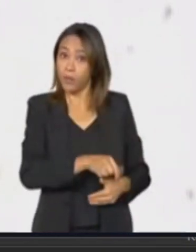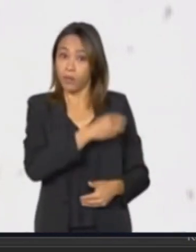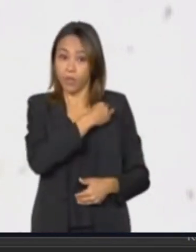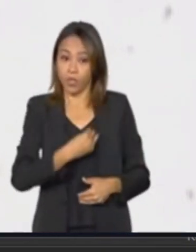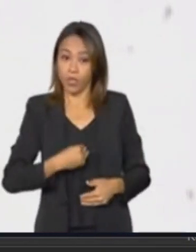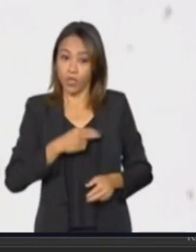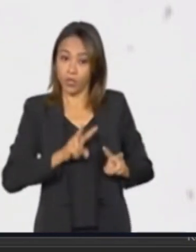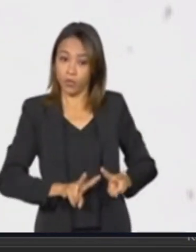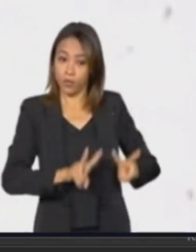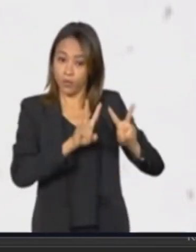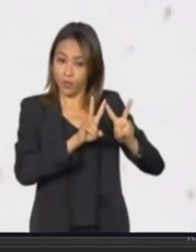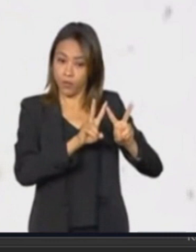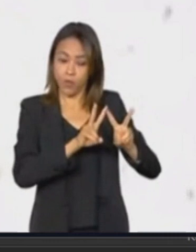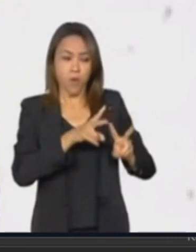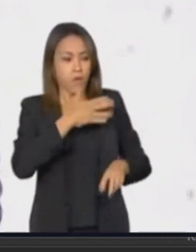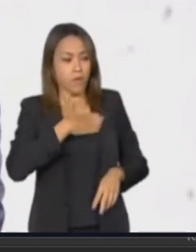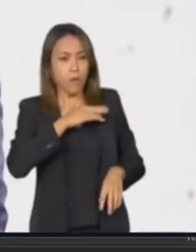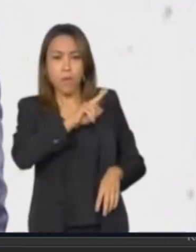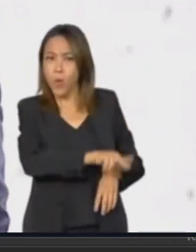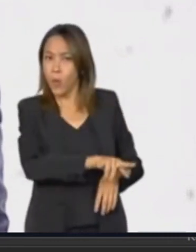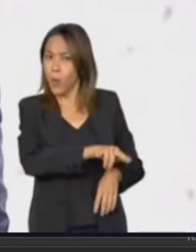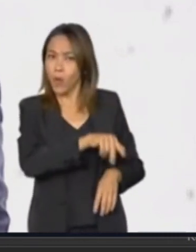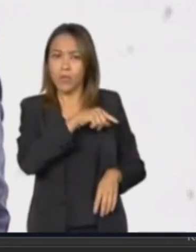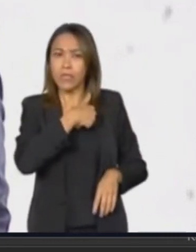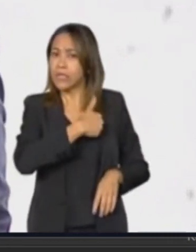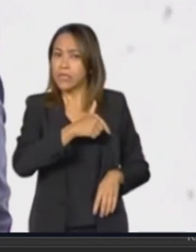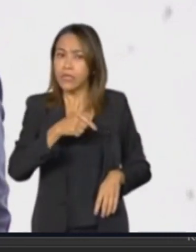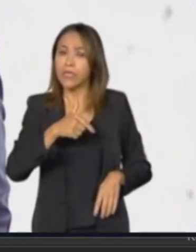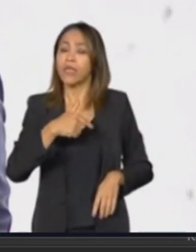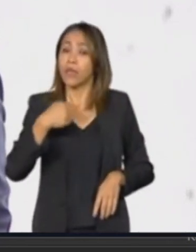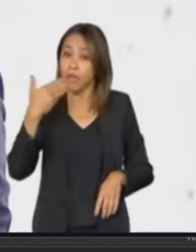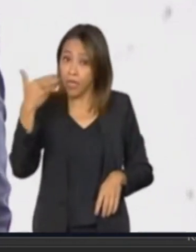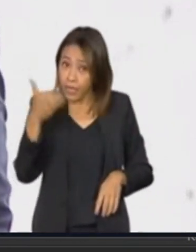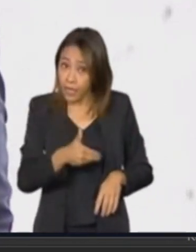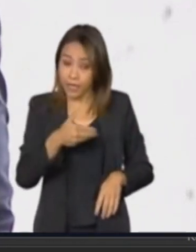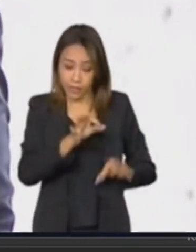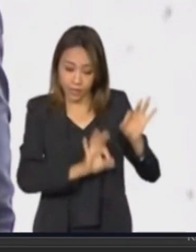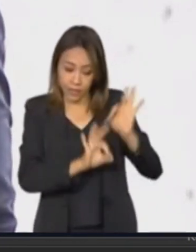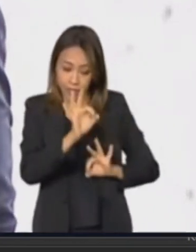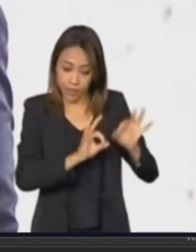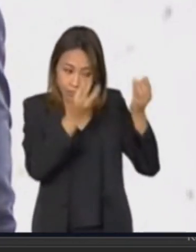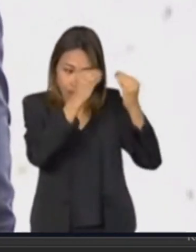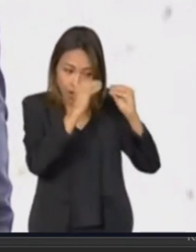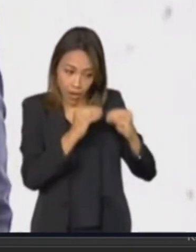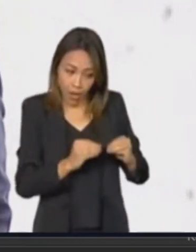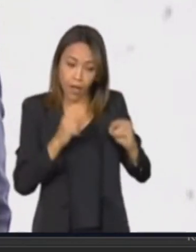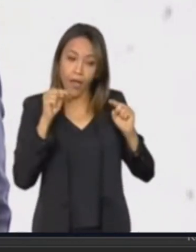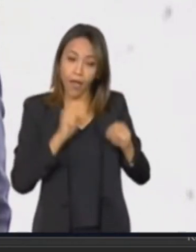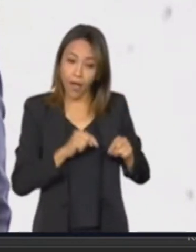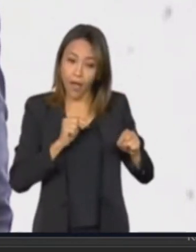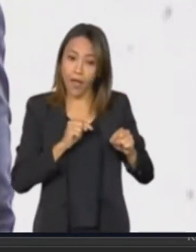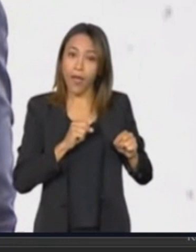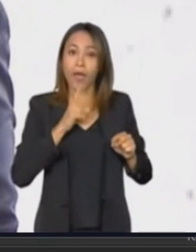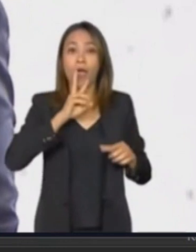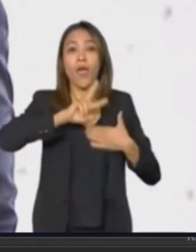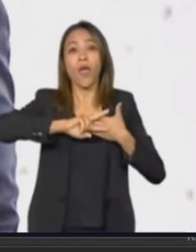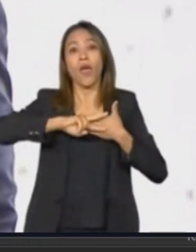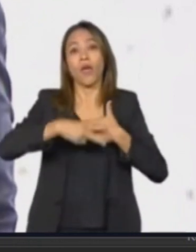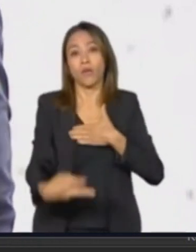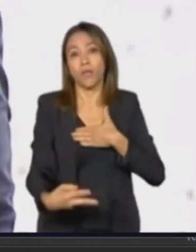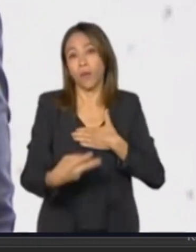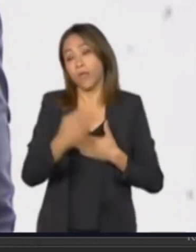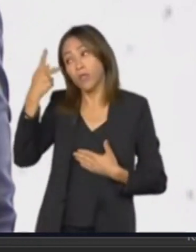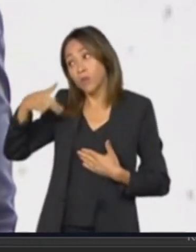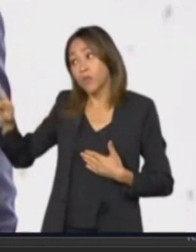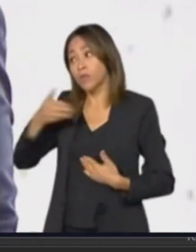sem o senhor e os outros ministros. Eu sempre digo, presidente, este plano é resultado do governo que o senhor lidera. O Ministério dos Direitos Humanos da